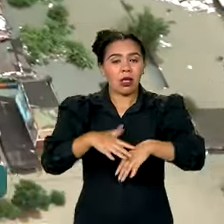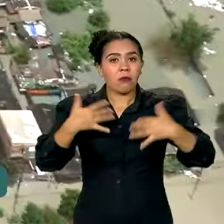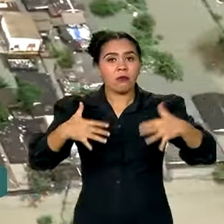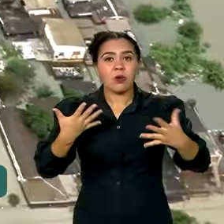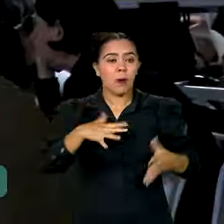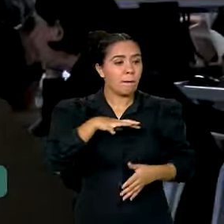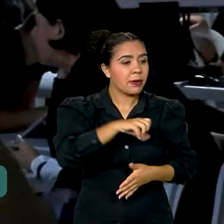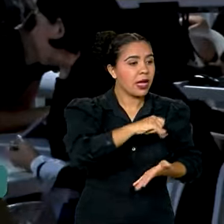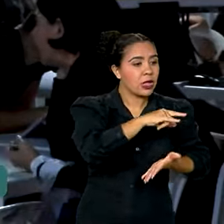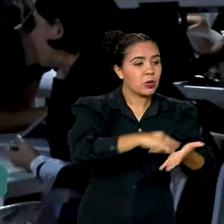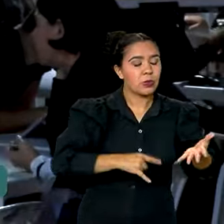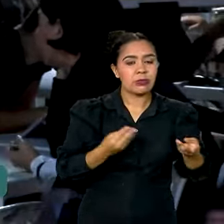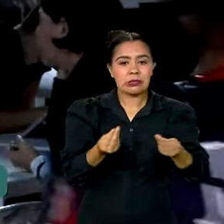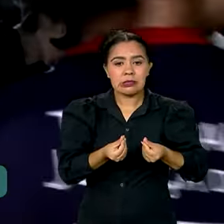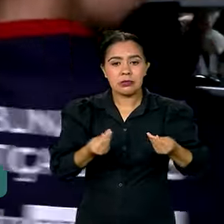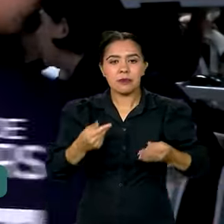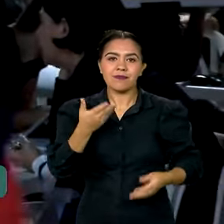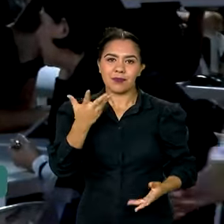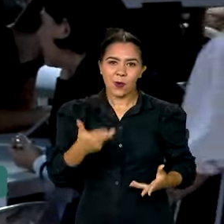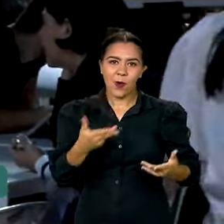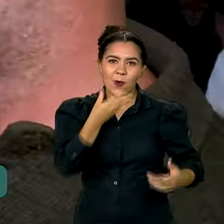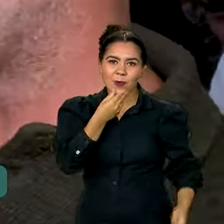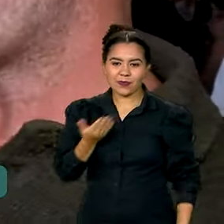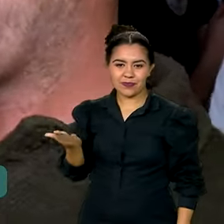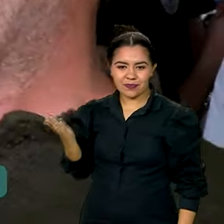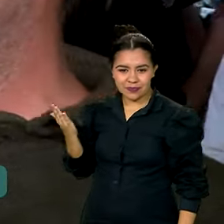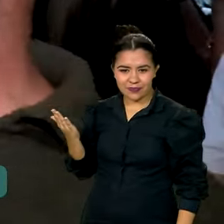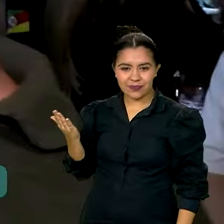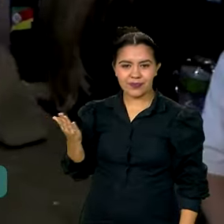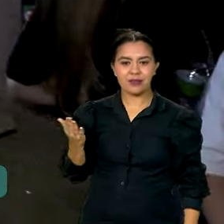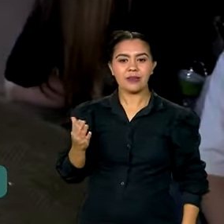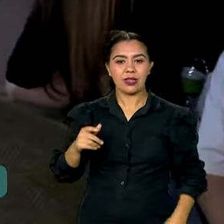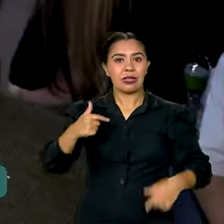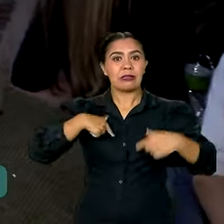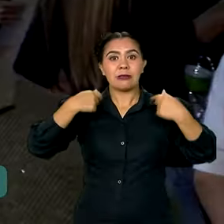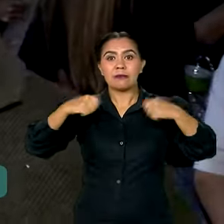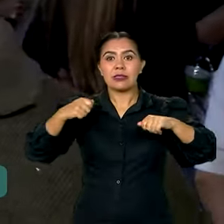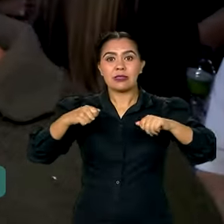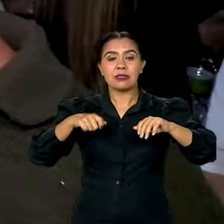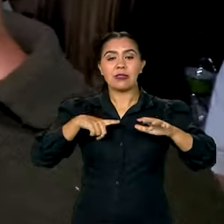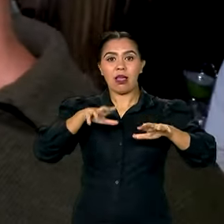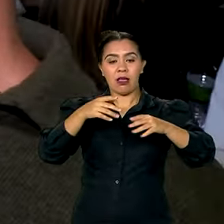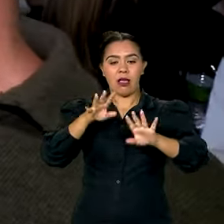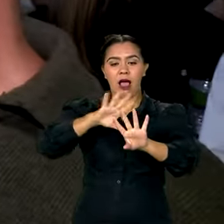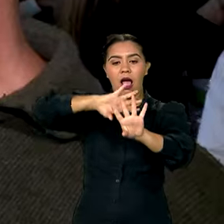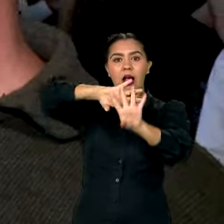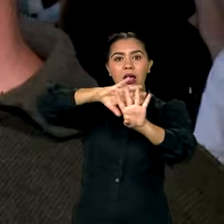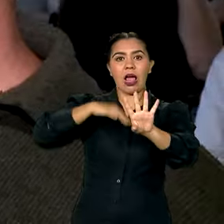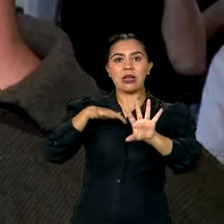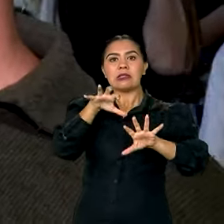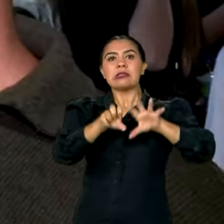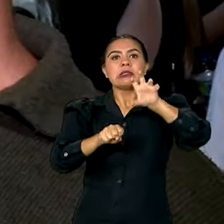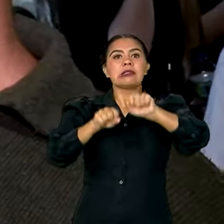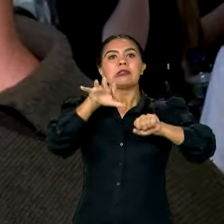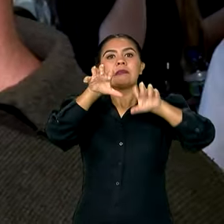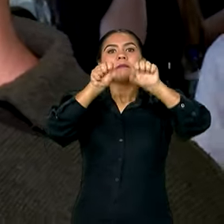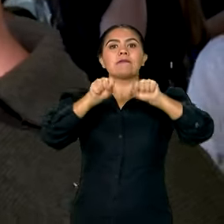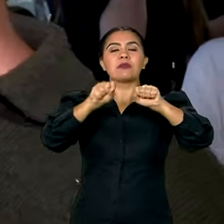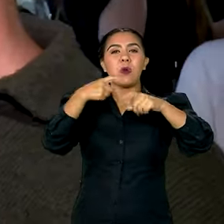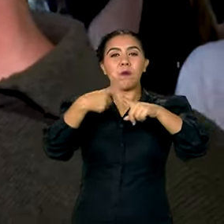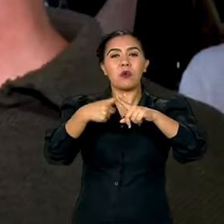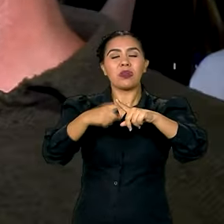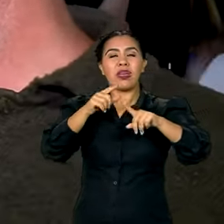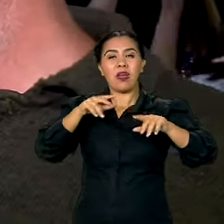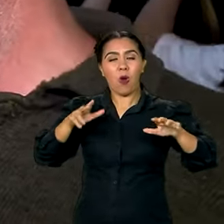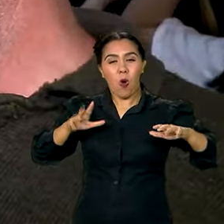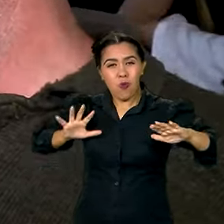documentos. Foi o que aconteceu com o Sidney. Tive que me agarrar nas grades para poder, porque a correnteza estava forte, né? Eu fiquei com os